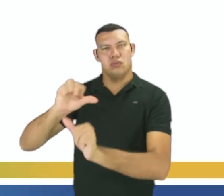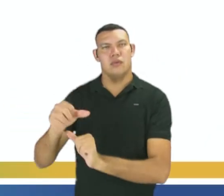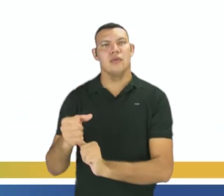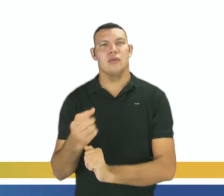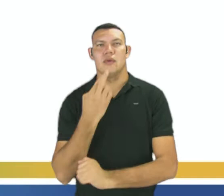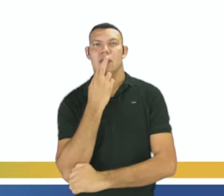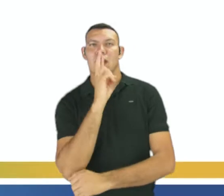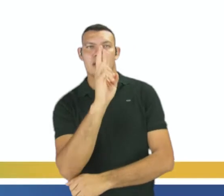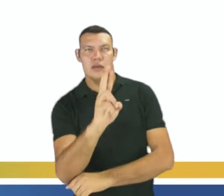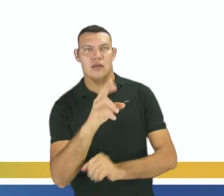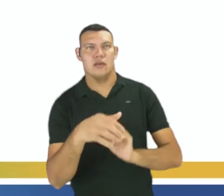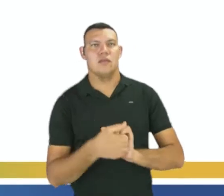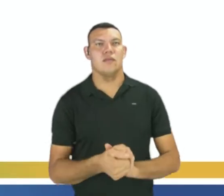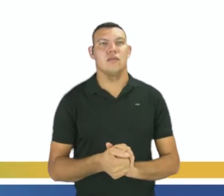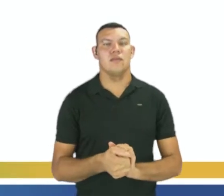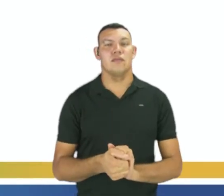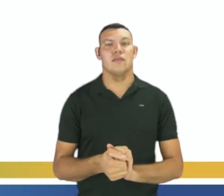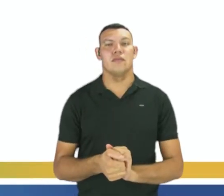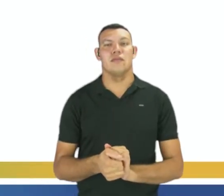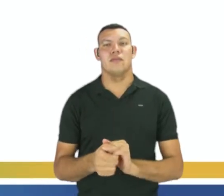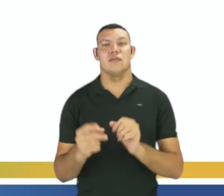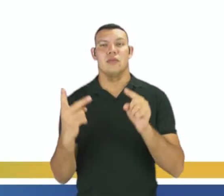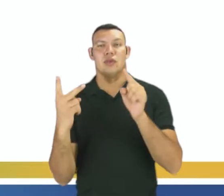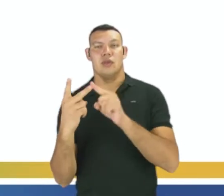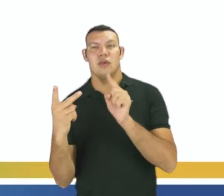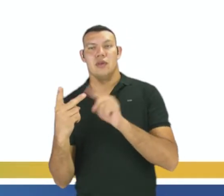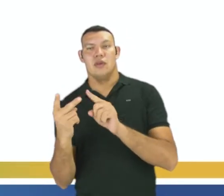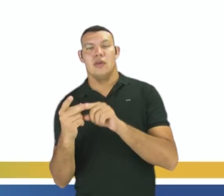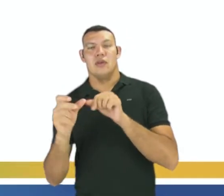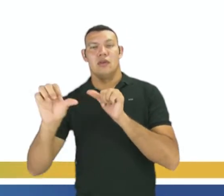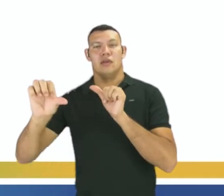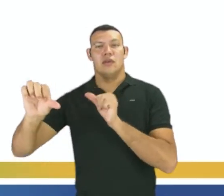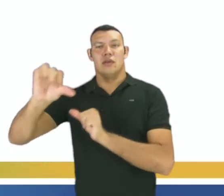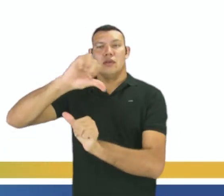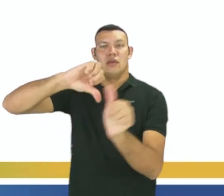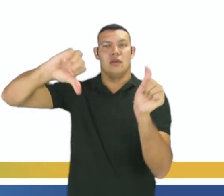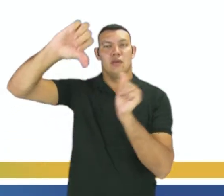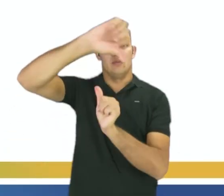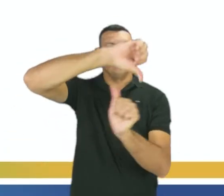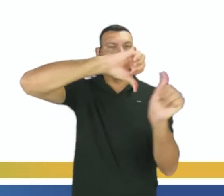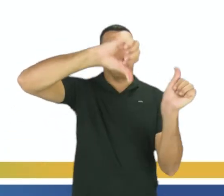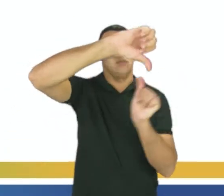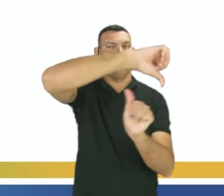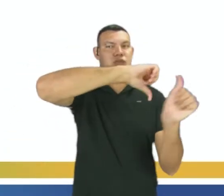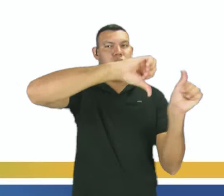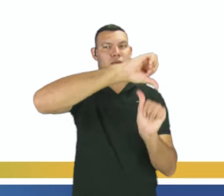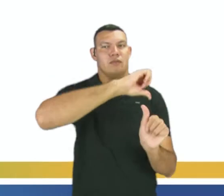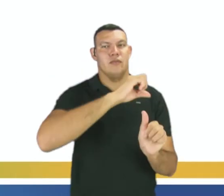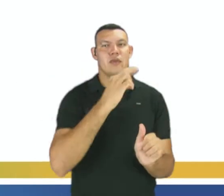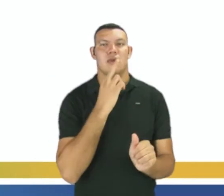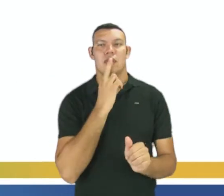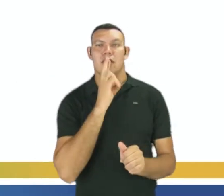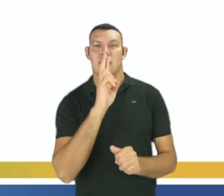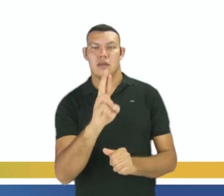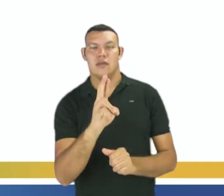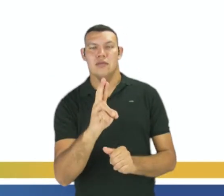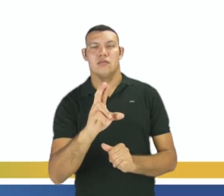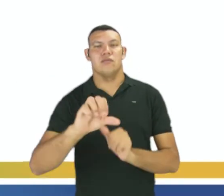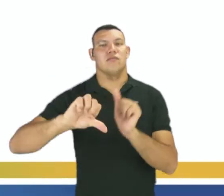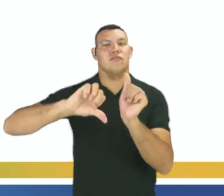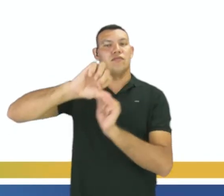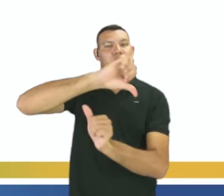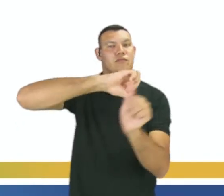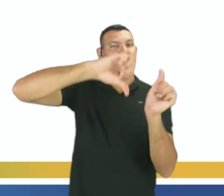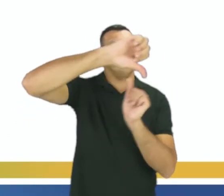produtos, e uma reação inversa, onde nós temos os produtos sendo transformados em reagentes. Então, o foco do